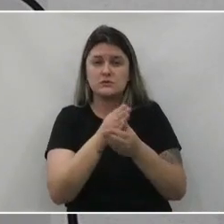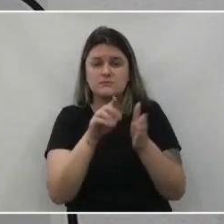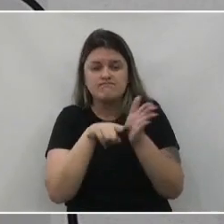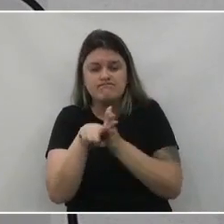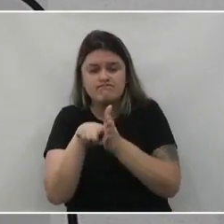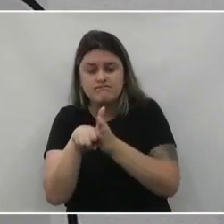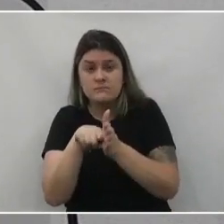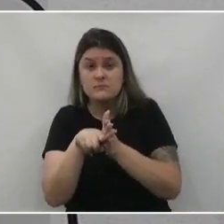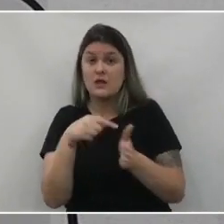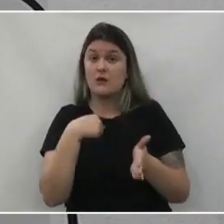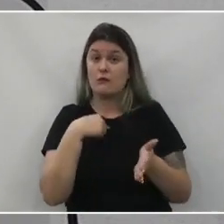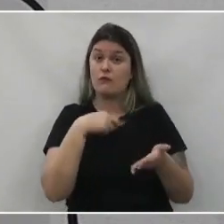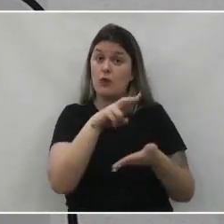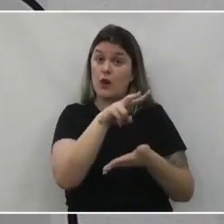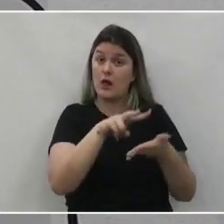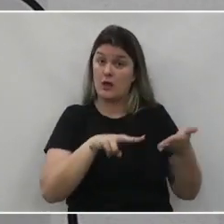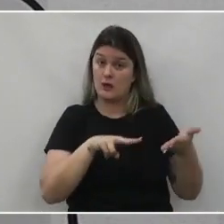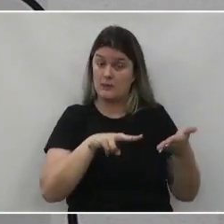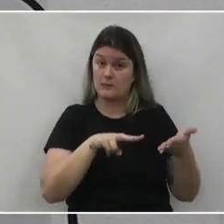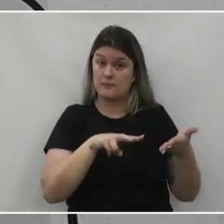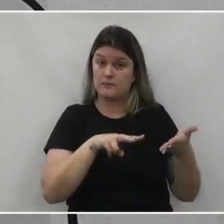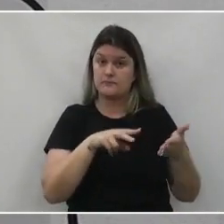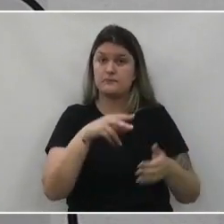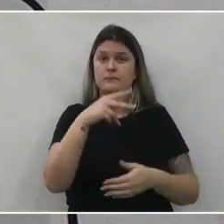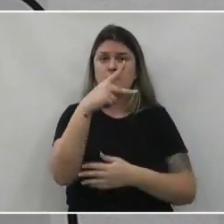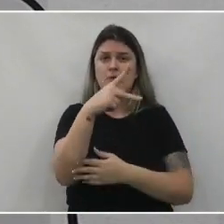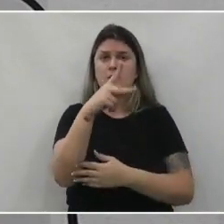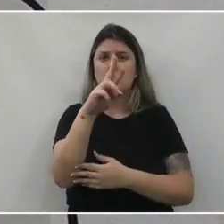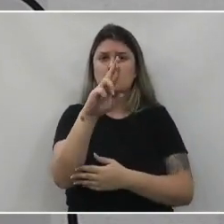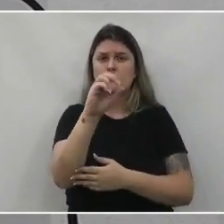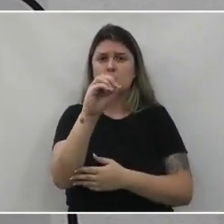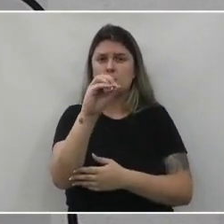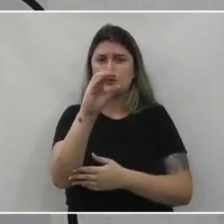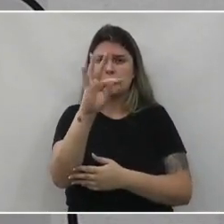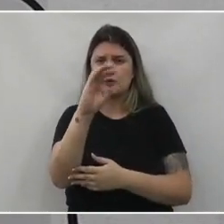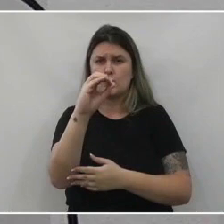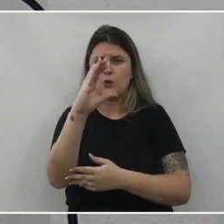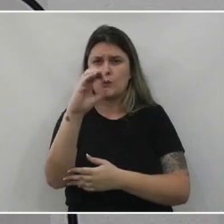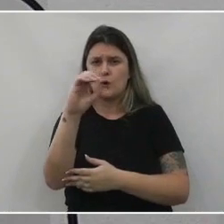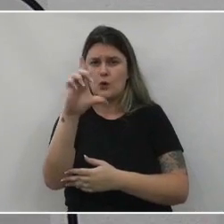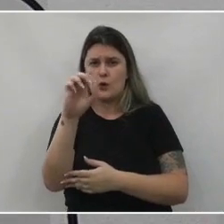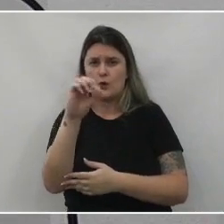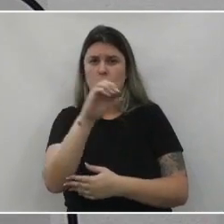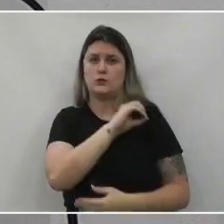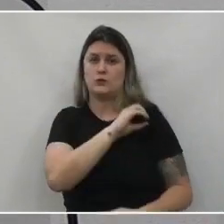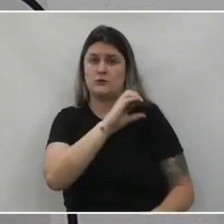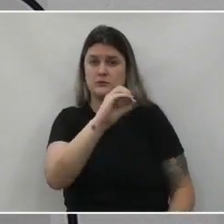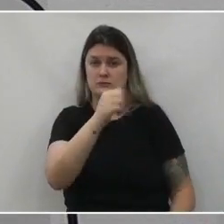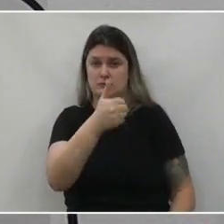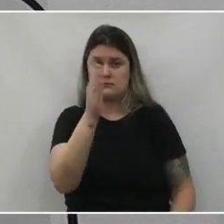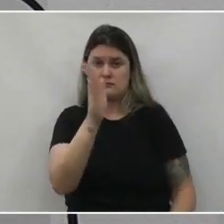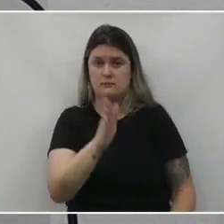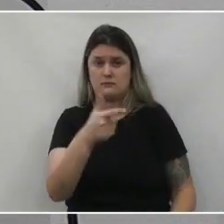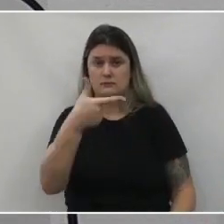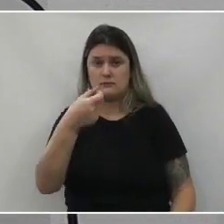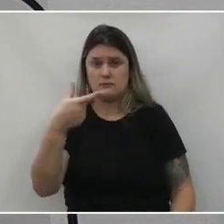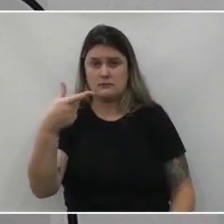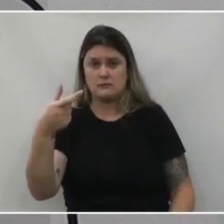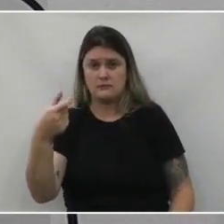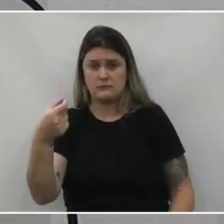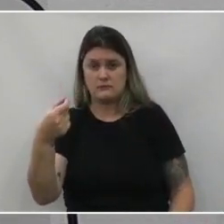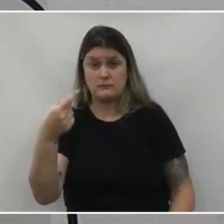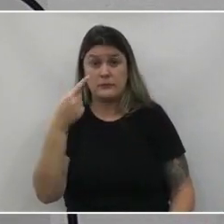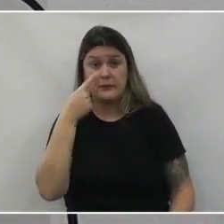Vou ler o protocolo. Protocolo aberto conforme portaria número 01 de 2020, para